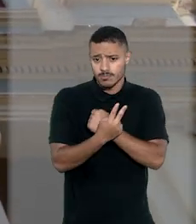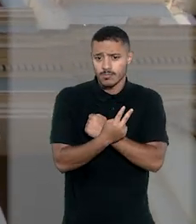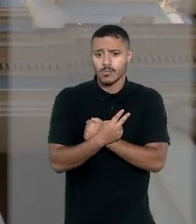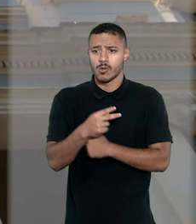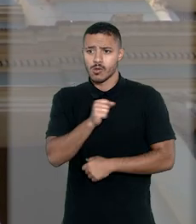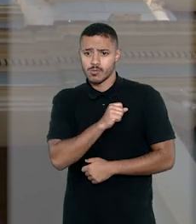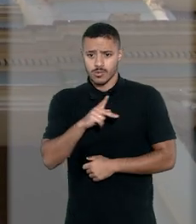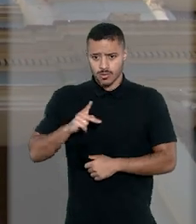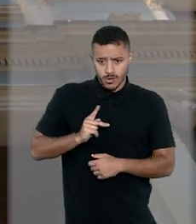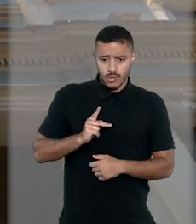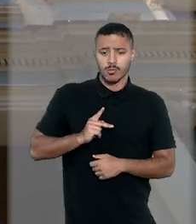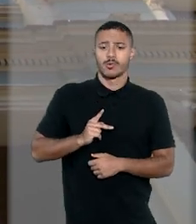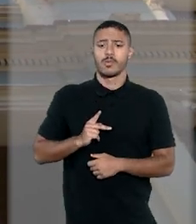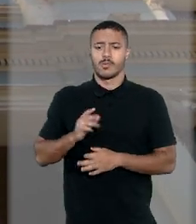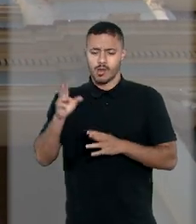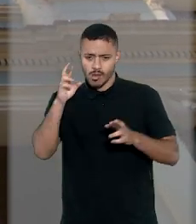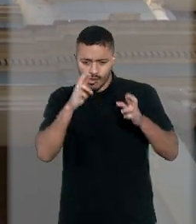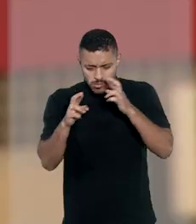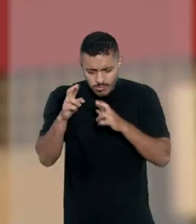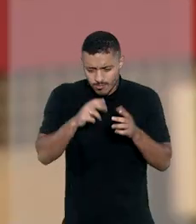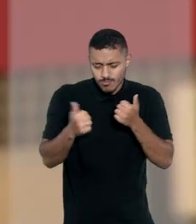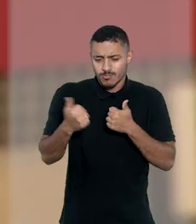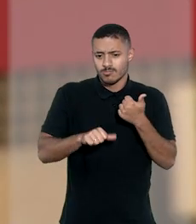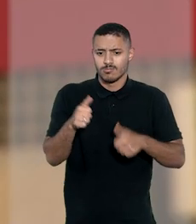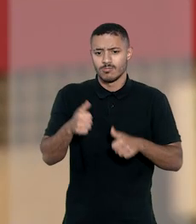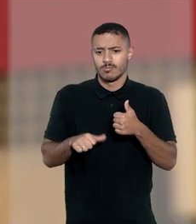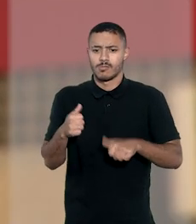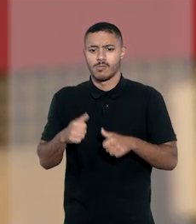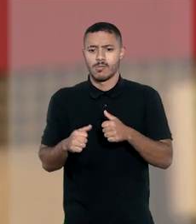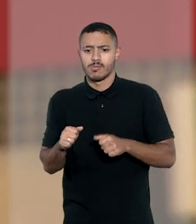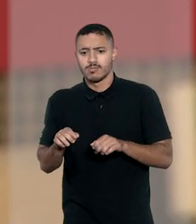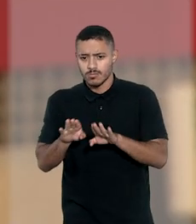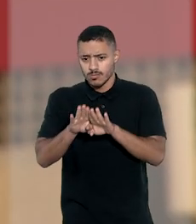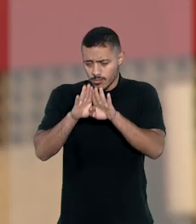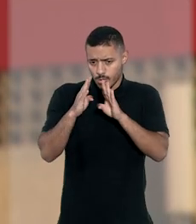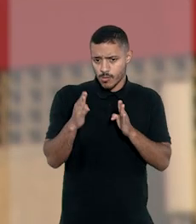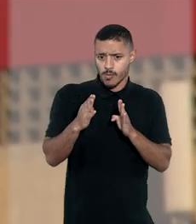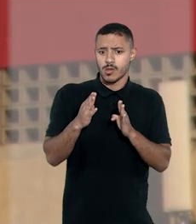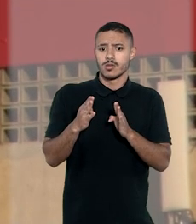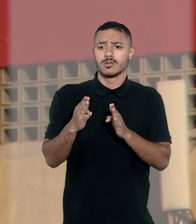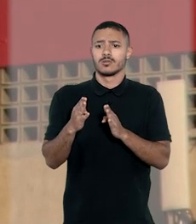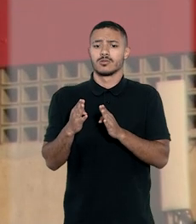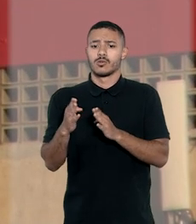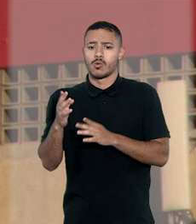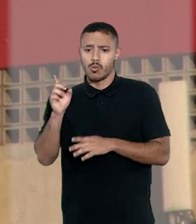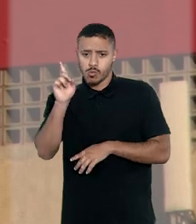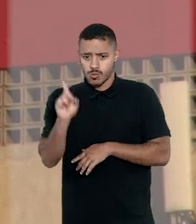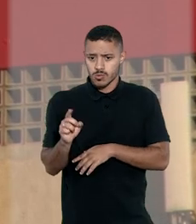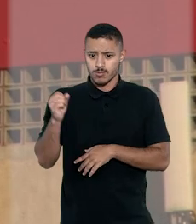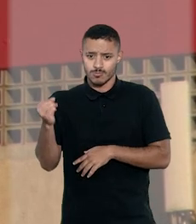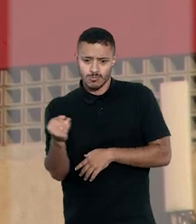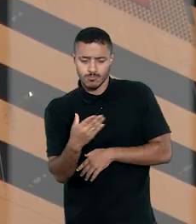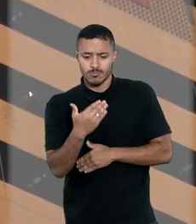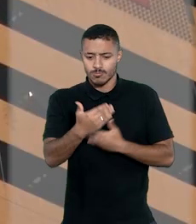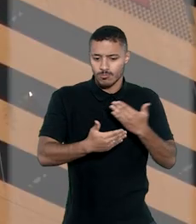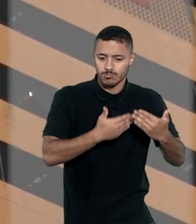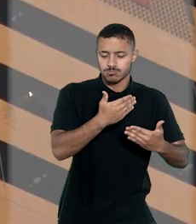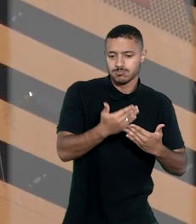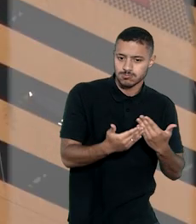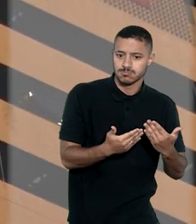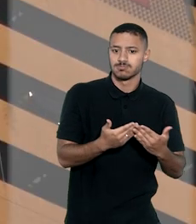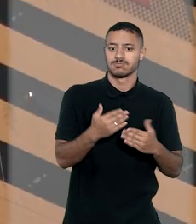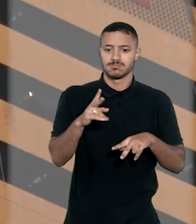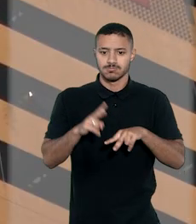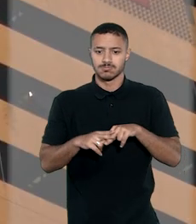ouvindo a defesa e o Ministério Público para analisar os benefícios do regime semiaberto e eventual direito à nova